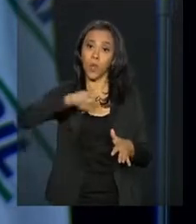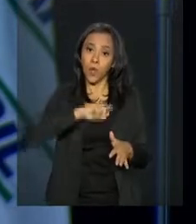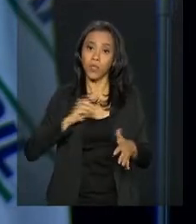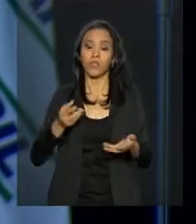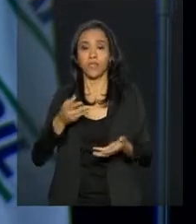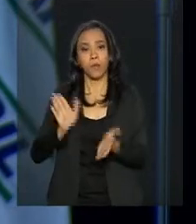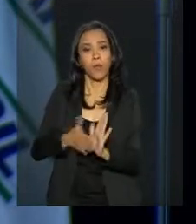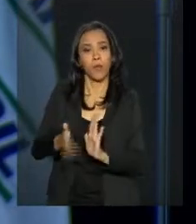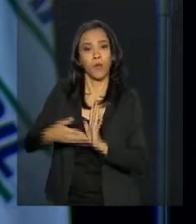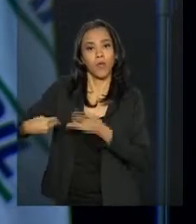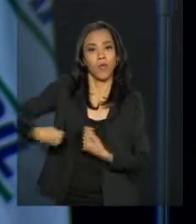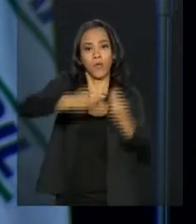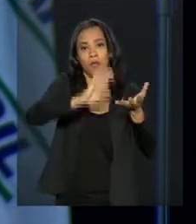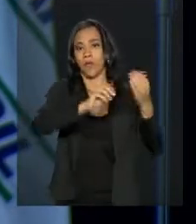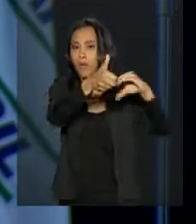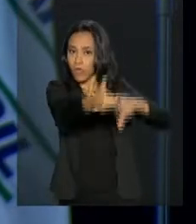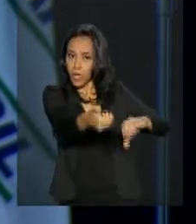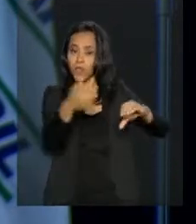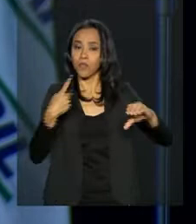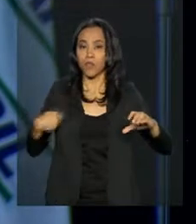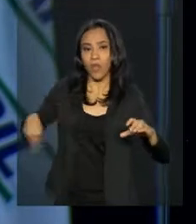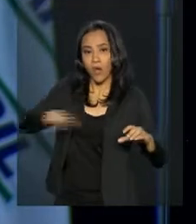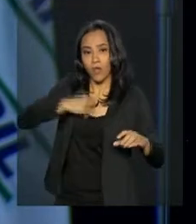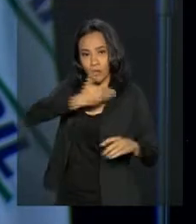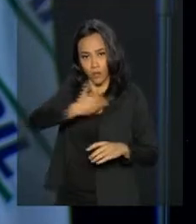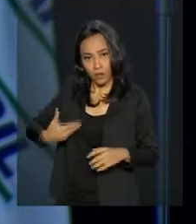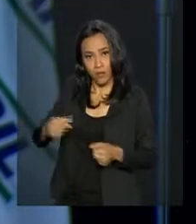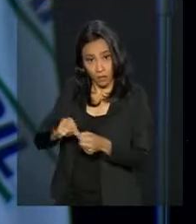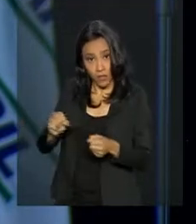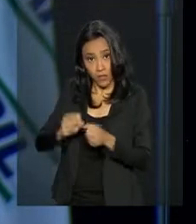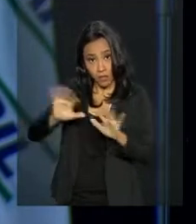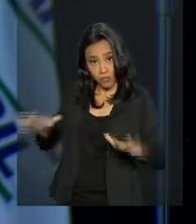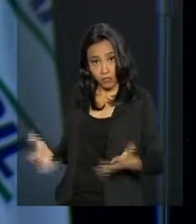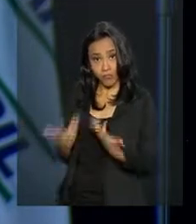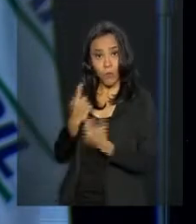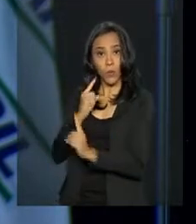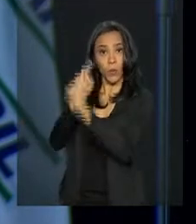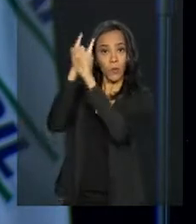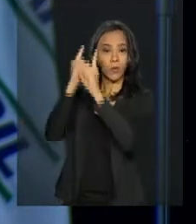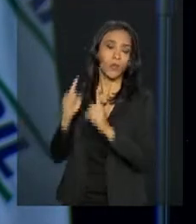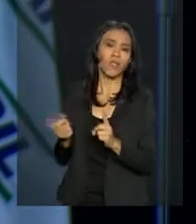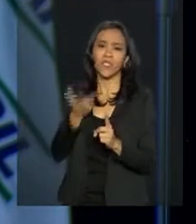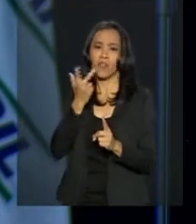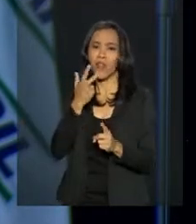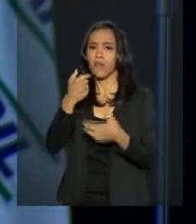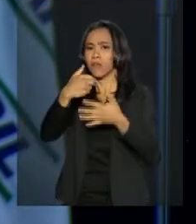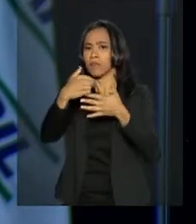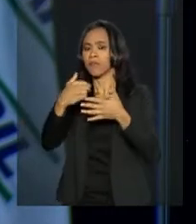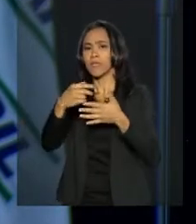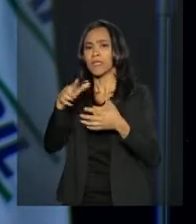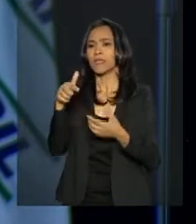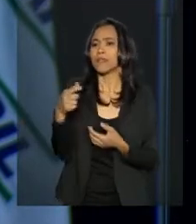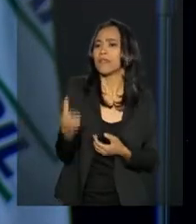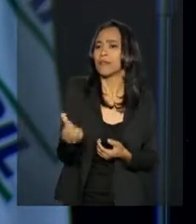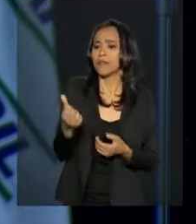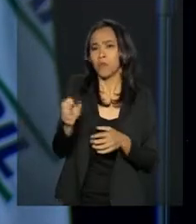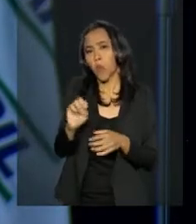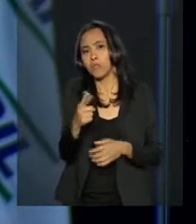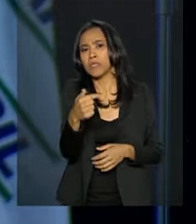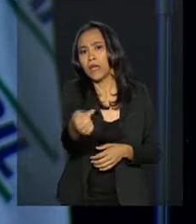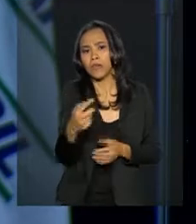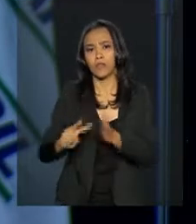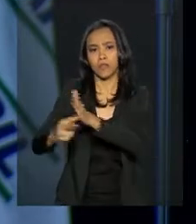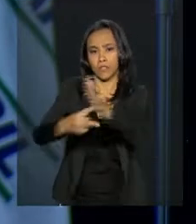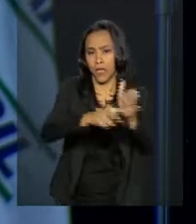modernização trabalhista, nós fizemos uma solenidade em que falaram seis ou sete centrais sindicais e seis ou sete